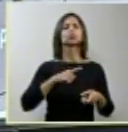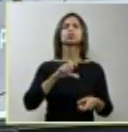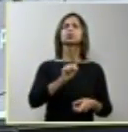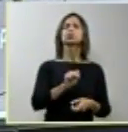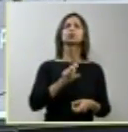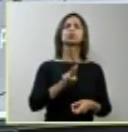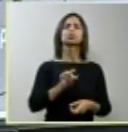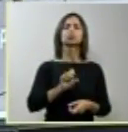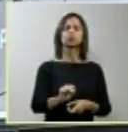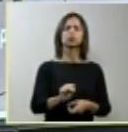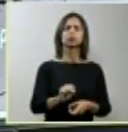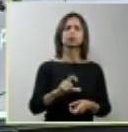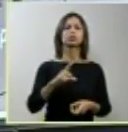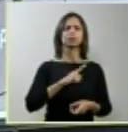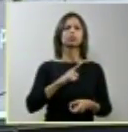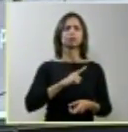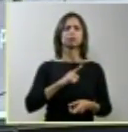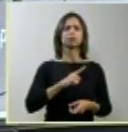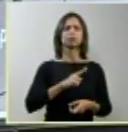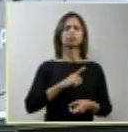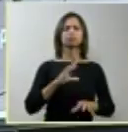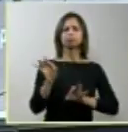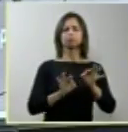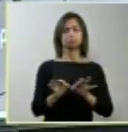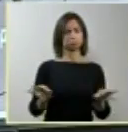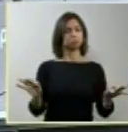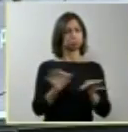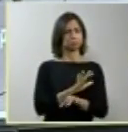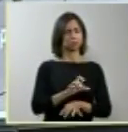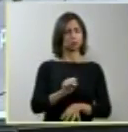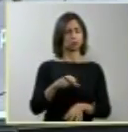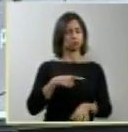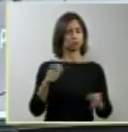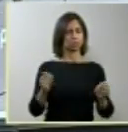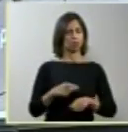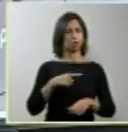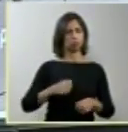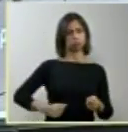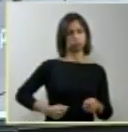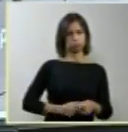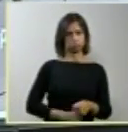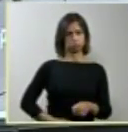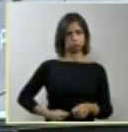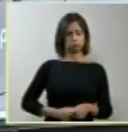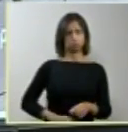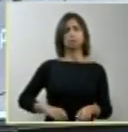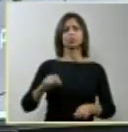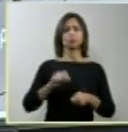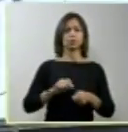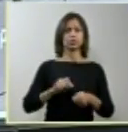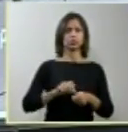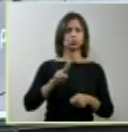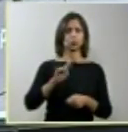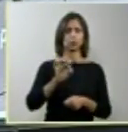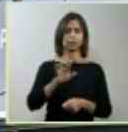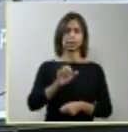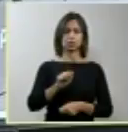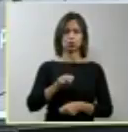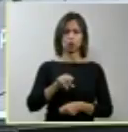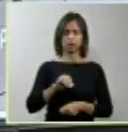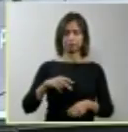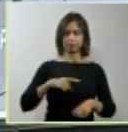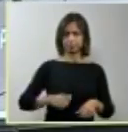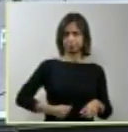Saúde está absolutamente aparelhado em fazer ultrassonografias e, portanto, diagnóstico